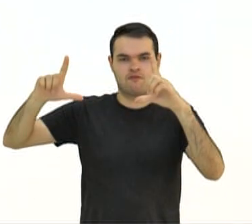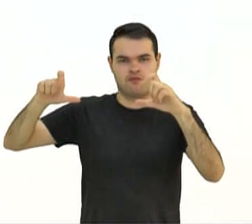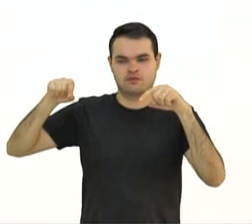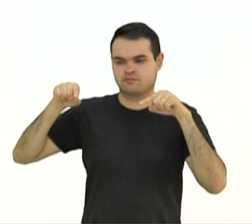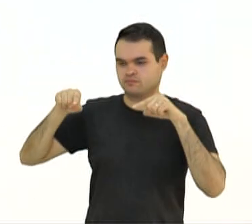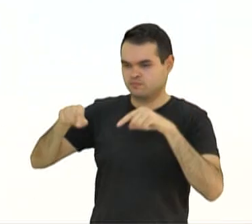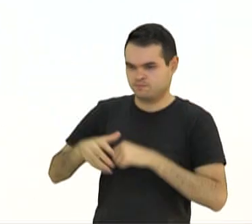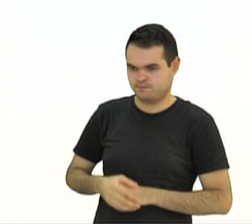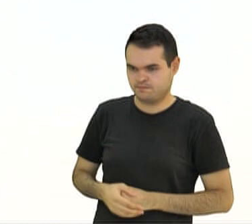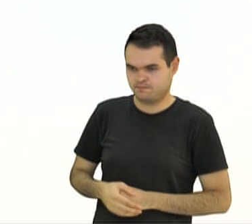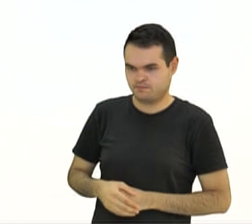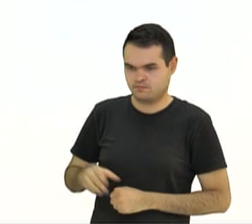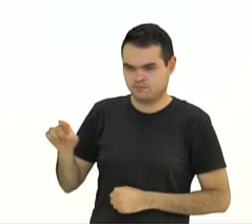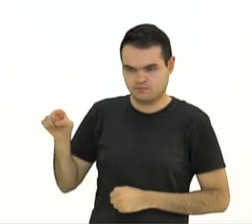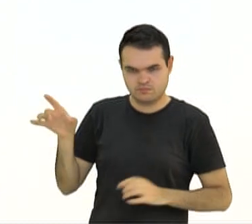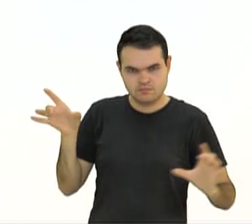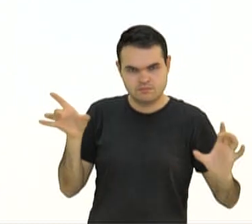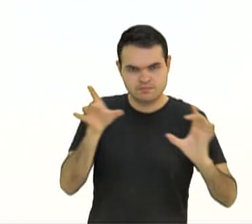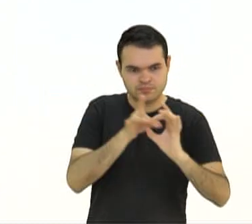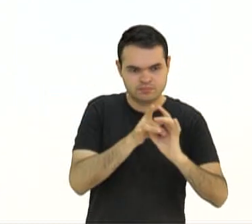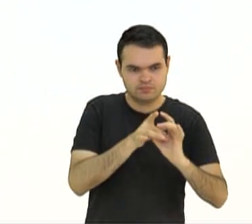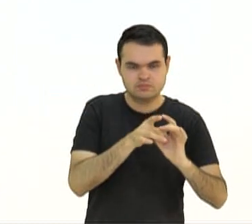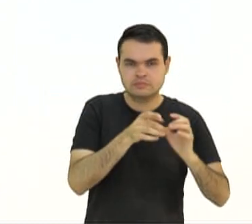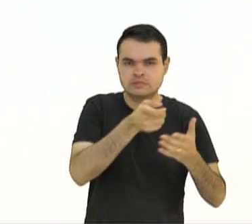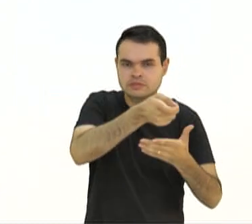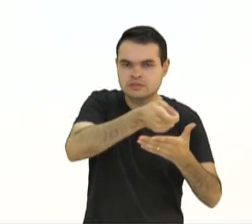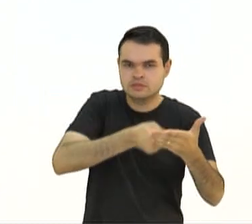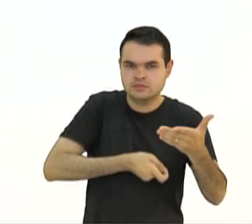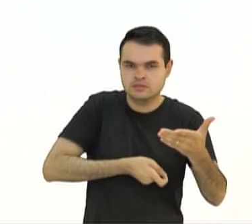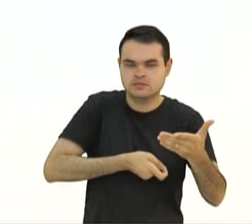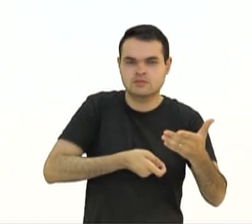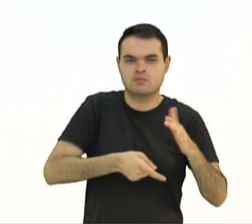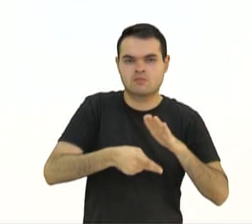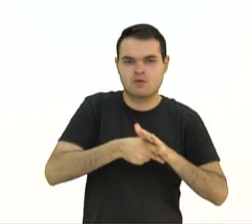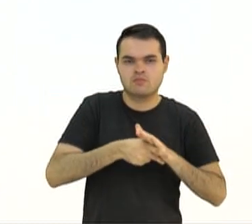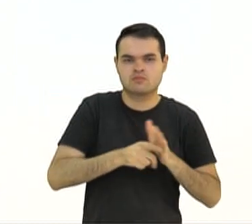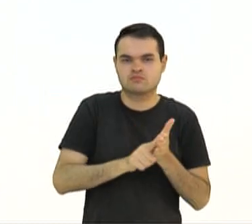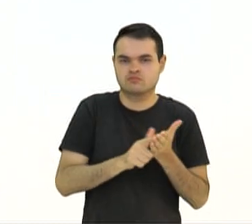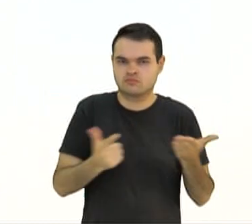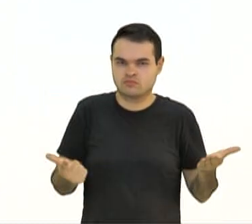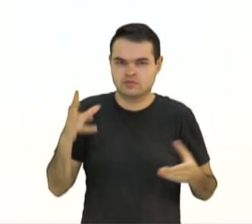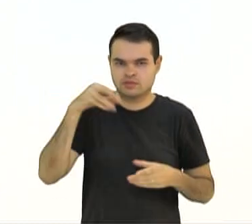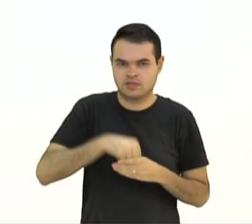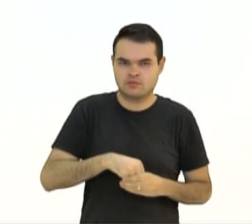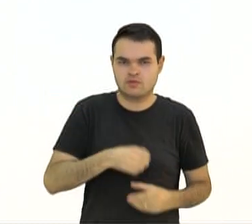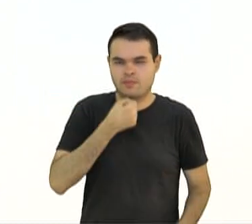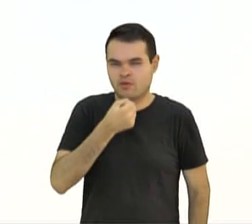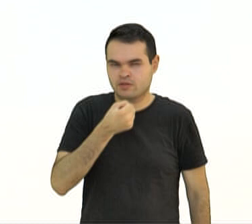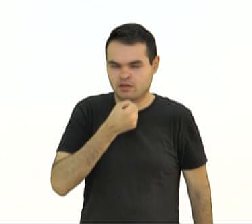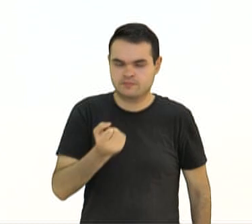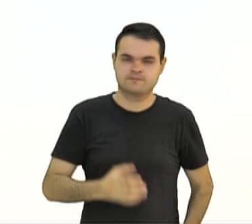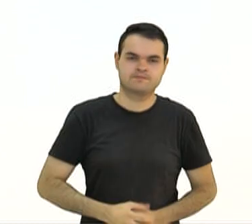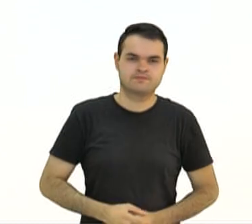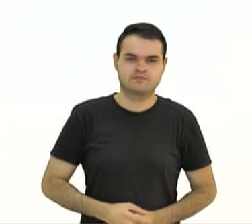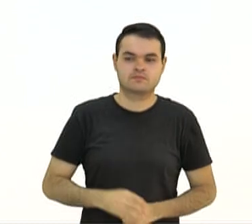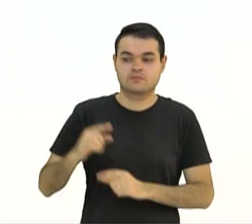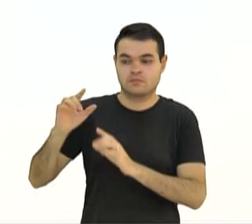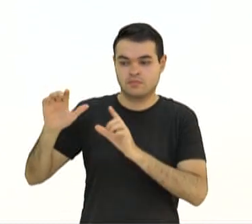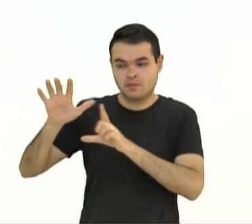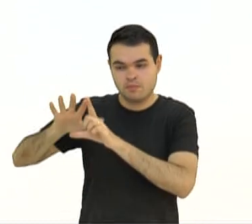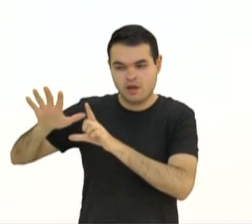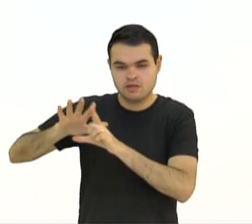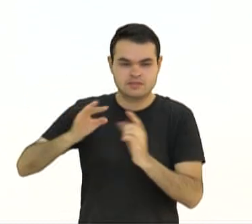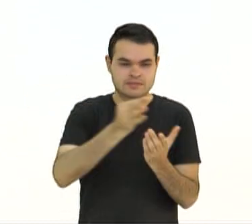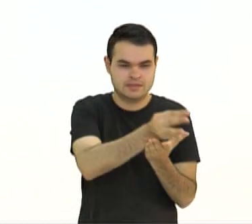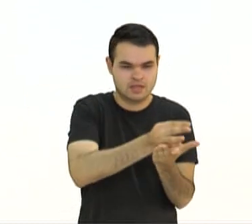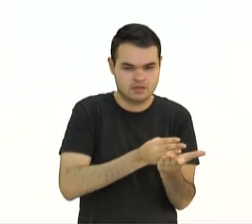acompanha uma reportagem. Também nós vamos inferir sobre as relações entre imagem e texto e relacionar os